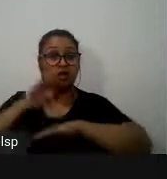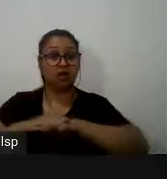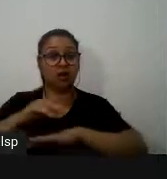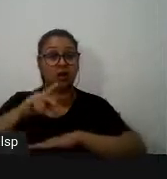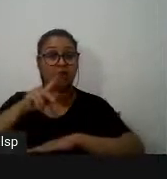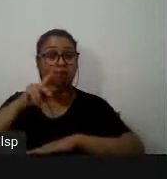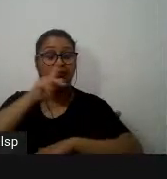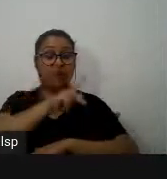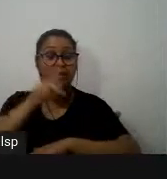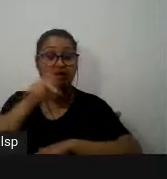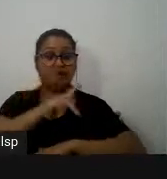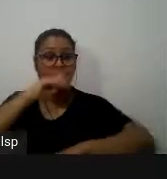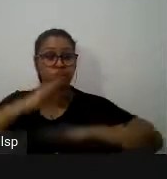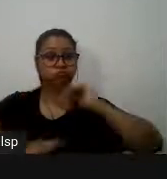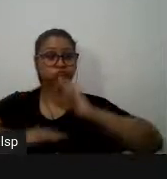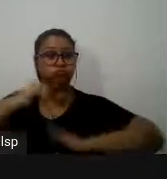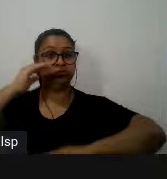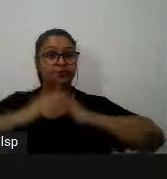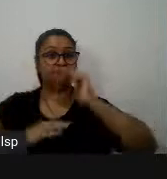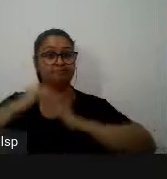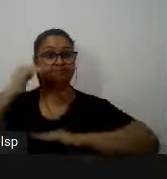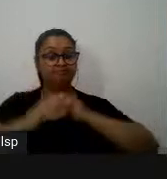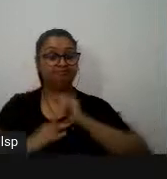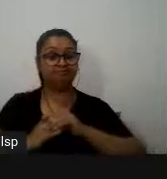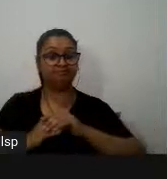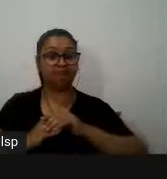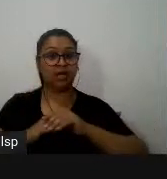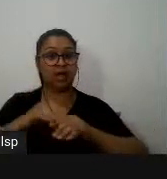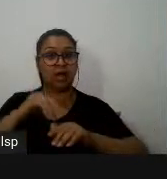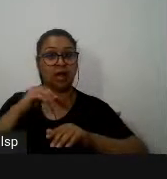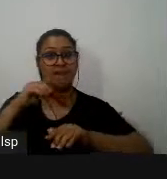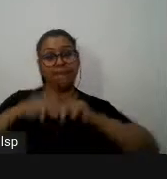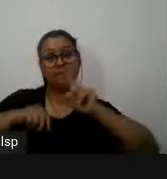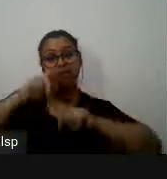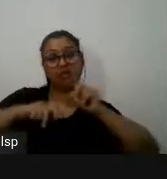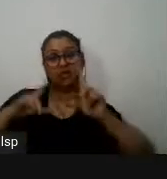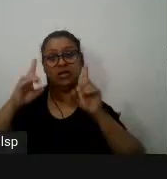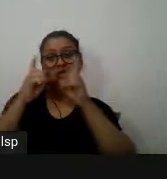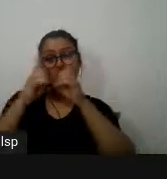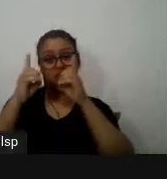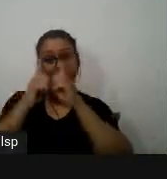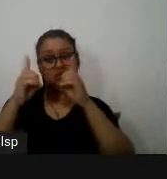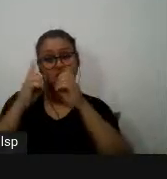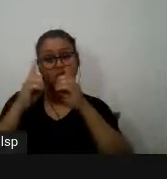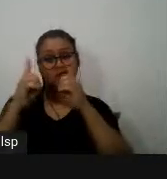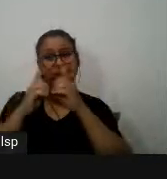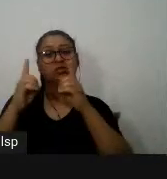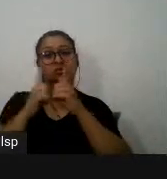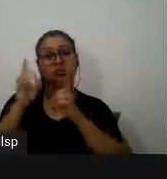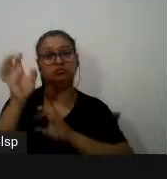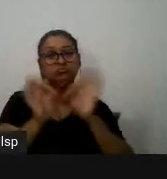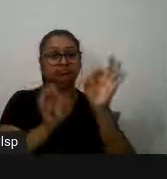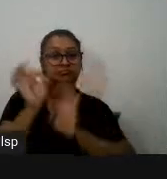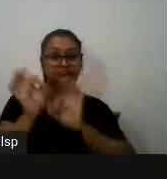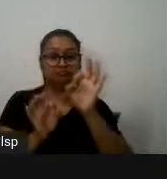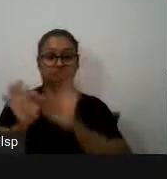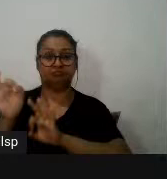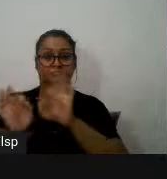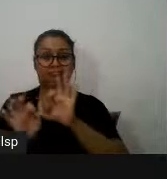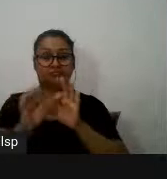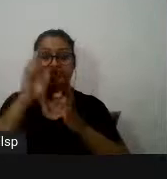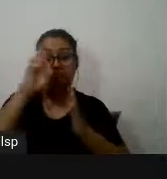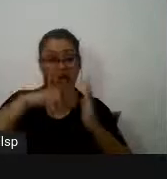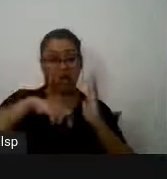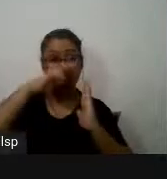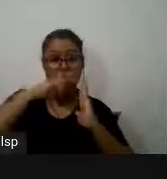materiais didáticos até percursos didáticos que promovessem a leitura